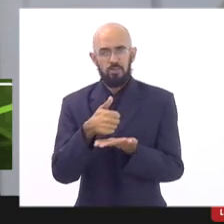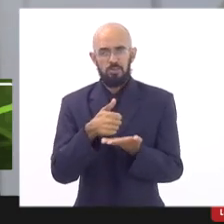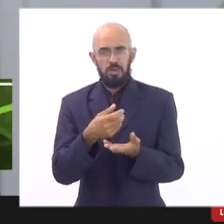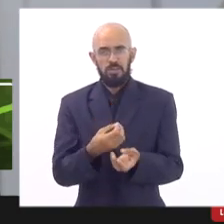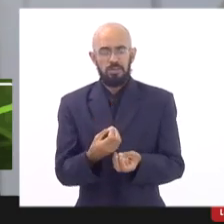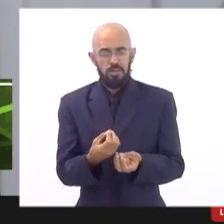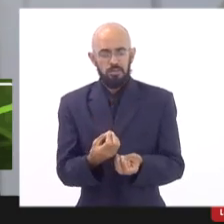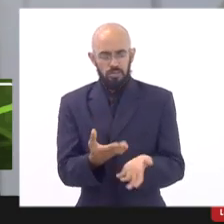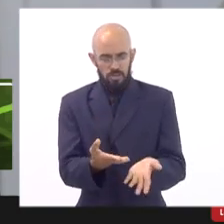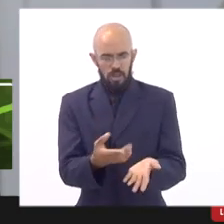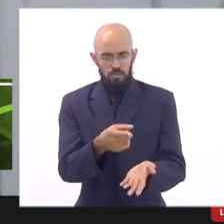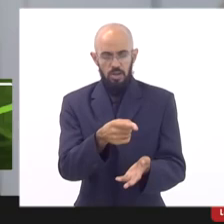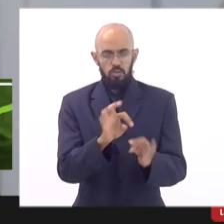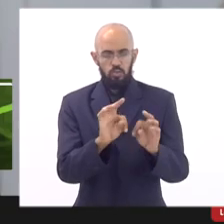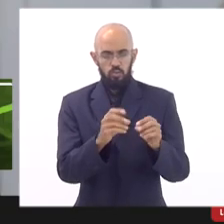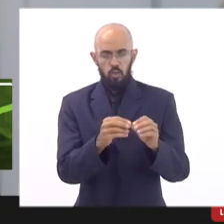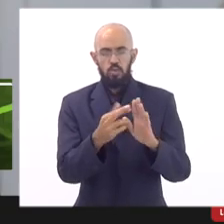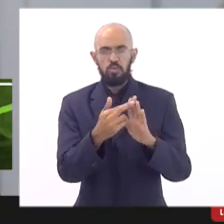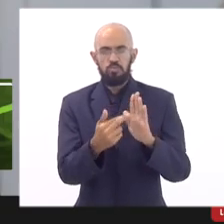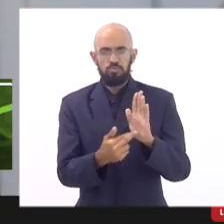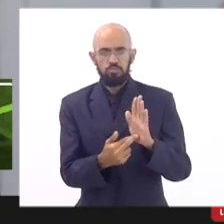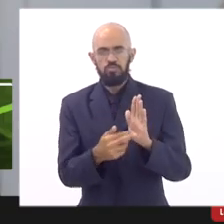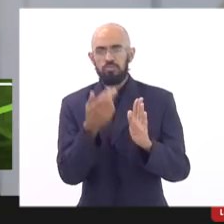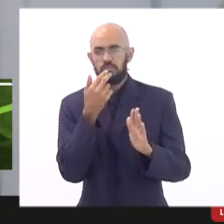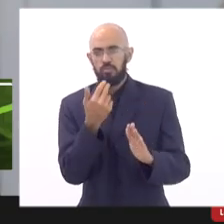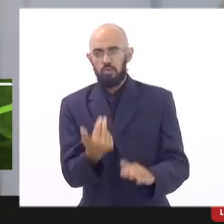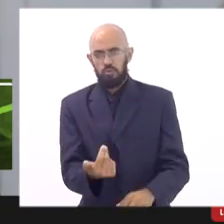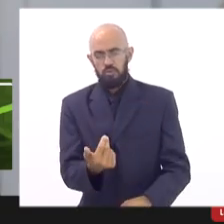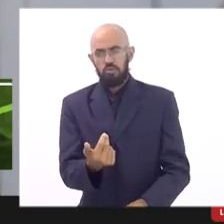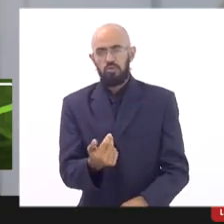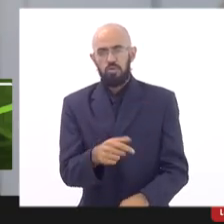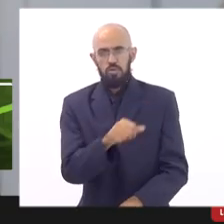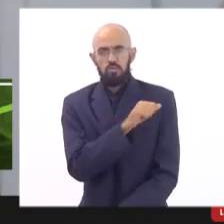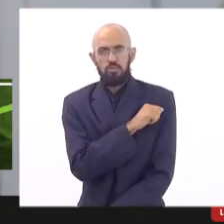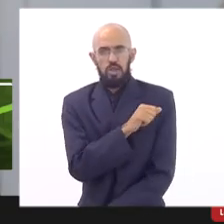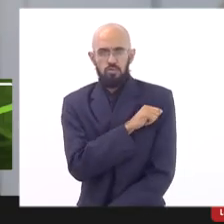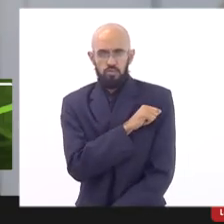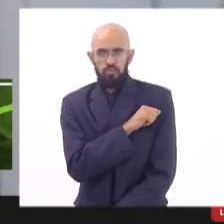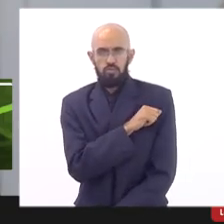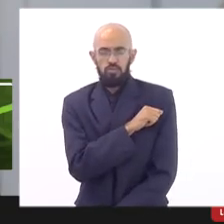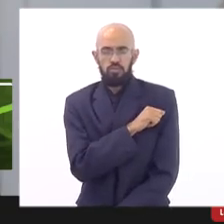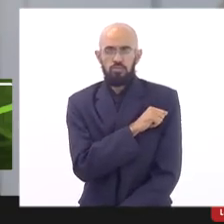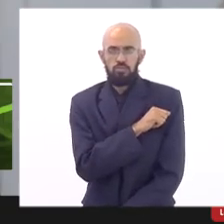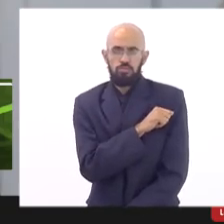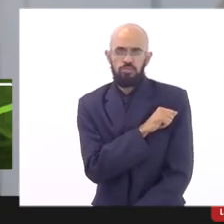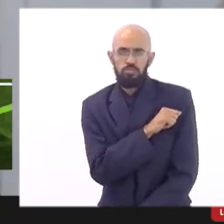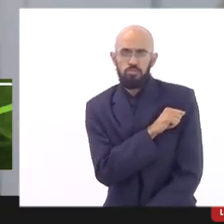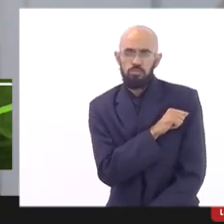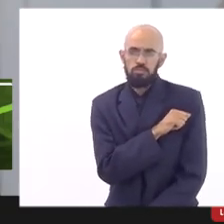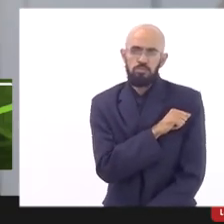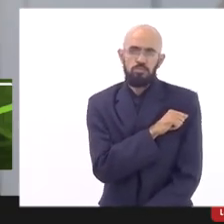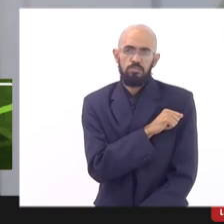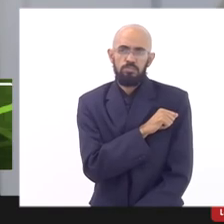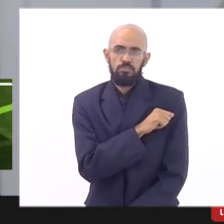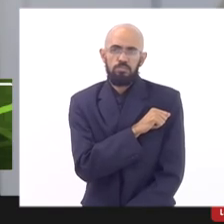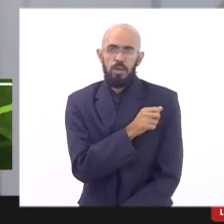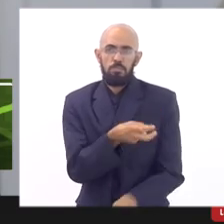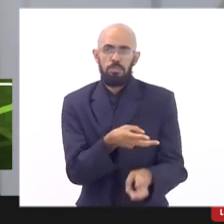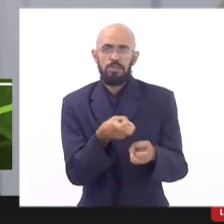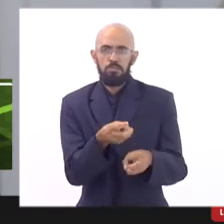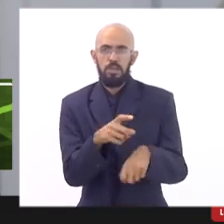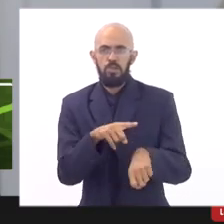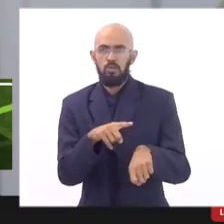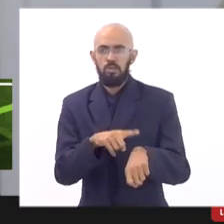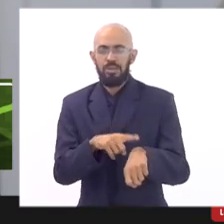todas as recomendações nutricionais desses alunos levando em consideração o tempo de permanência